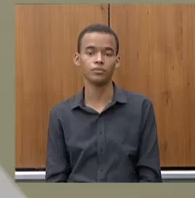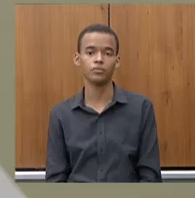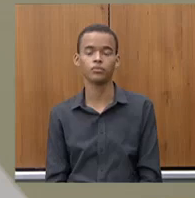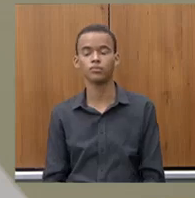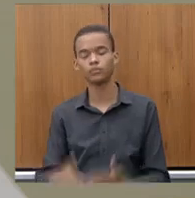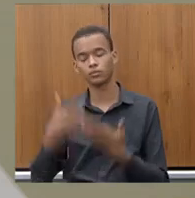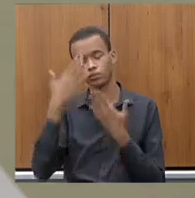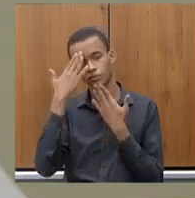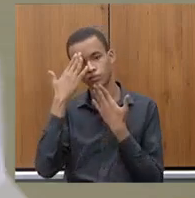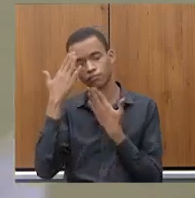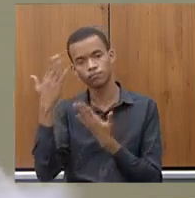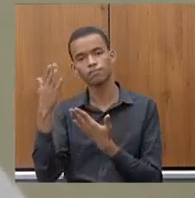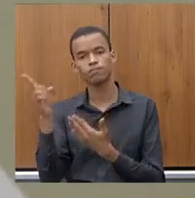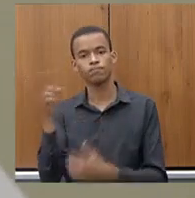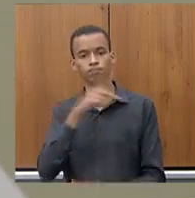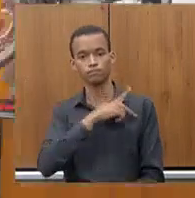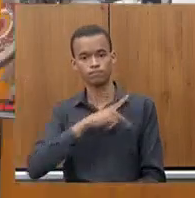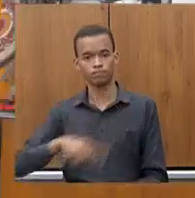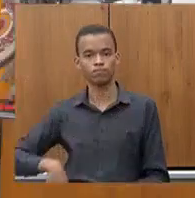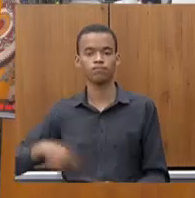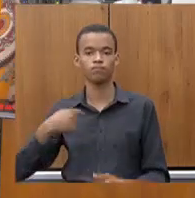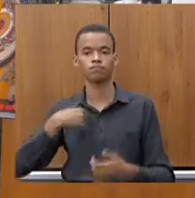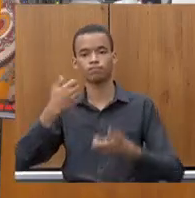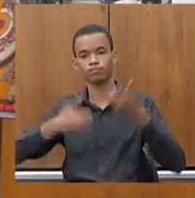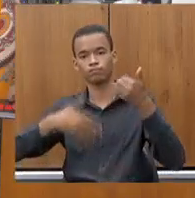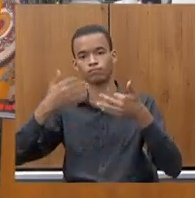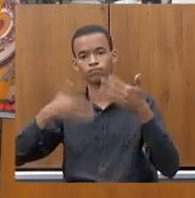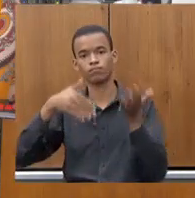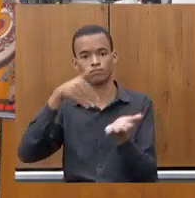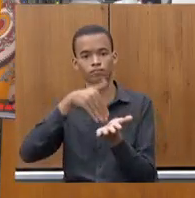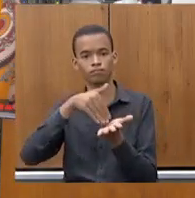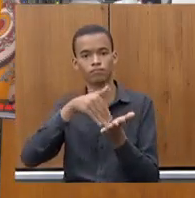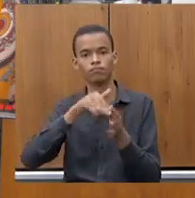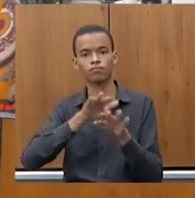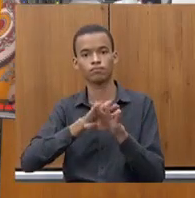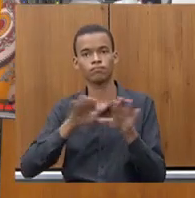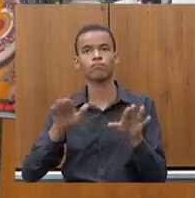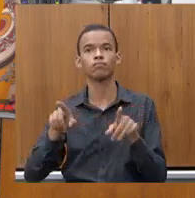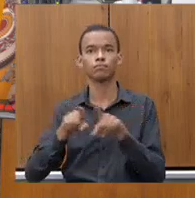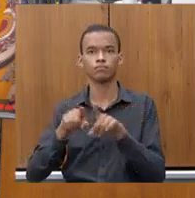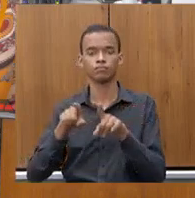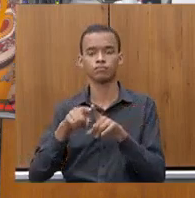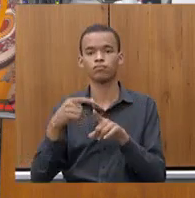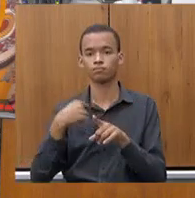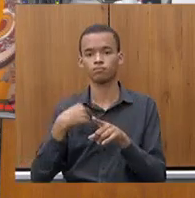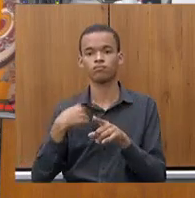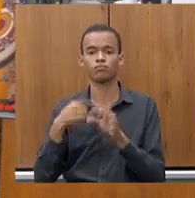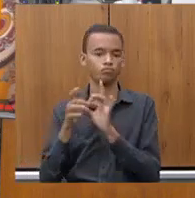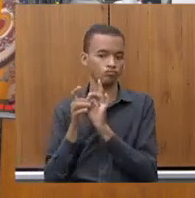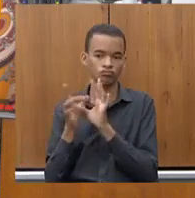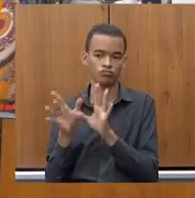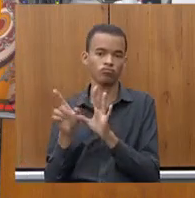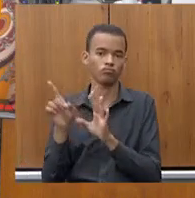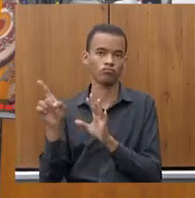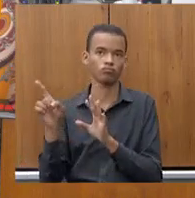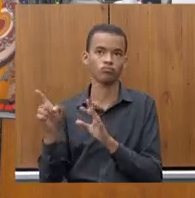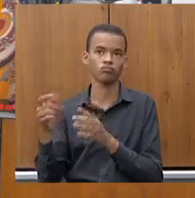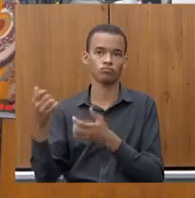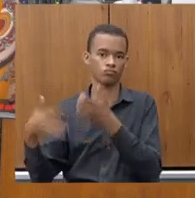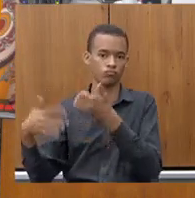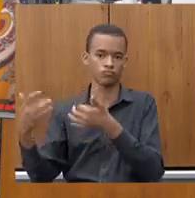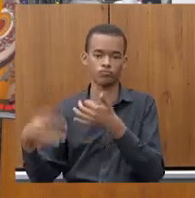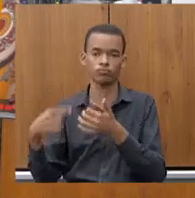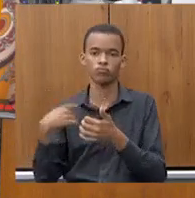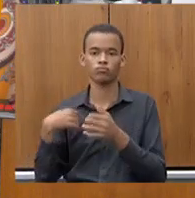presidente termino aqui a minha apresentação presidente me coloco à disposição do senhor para os